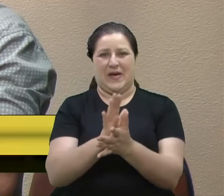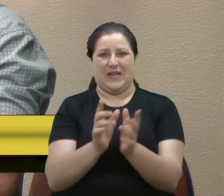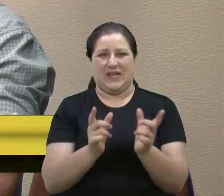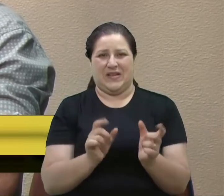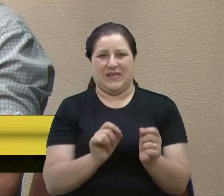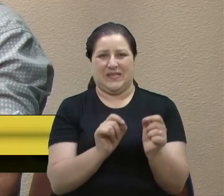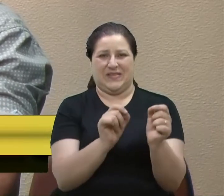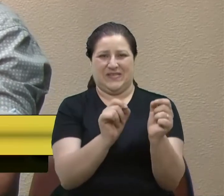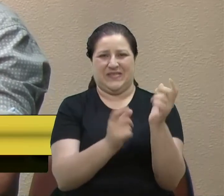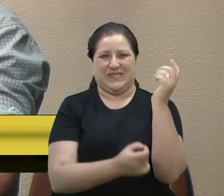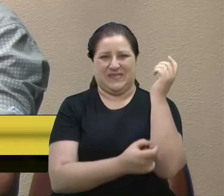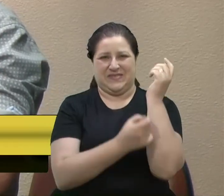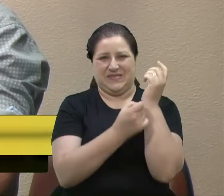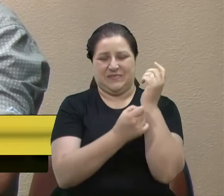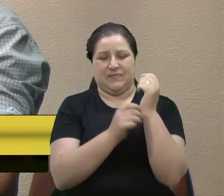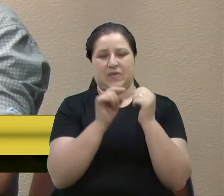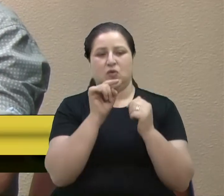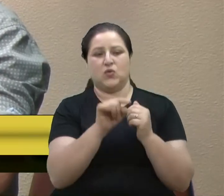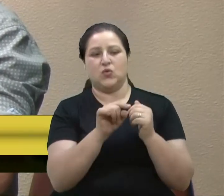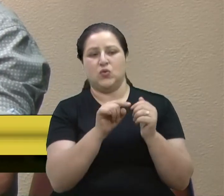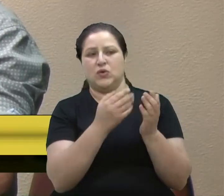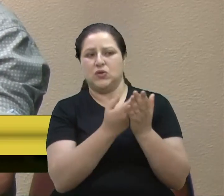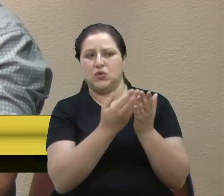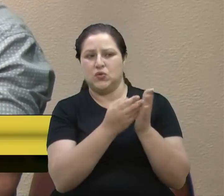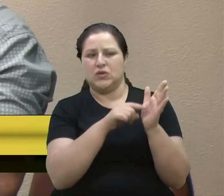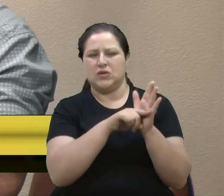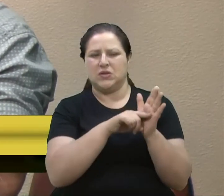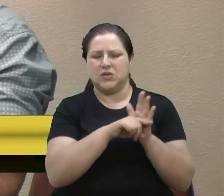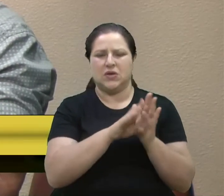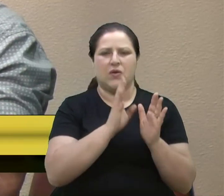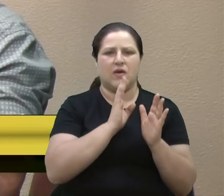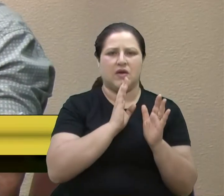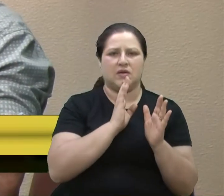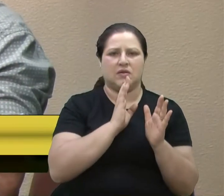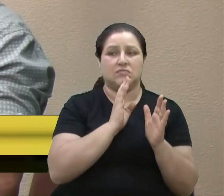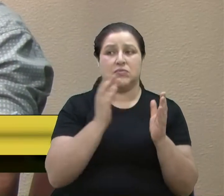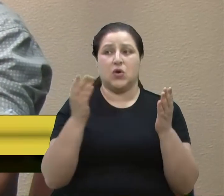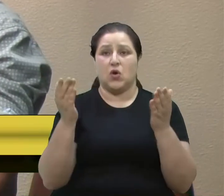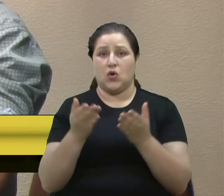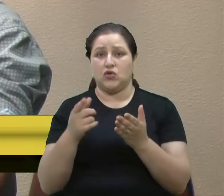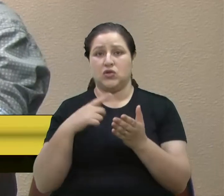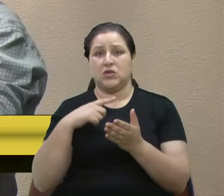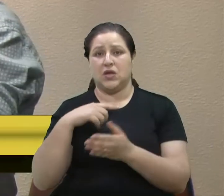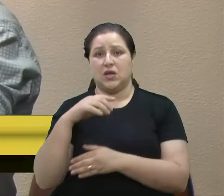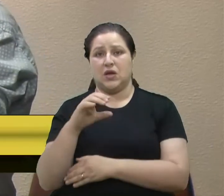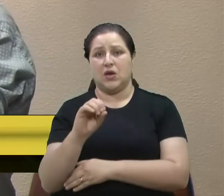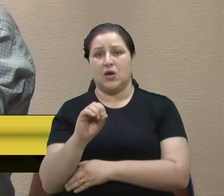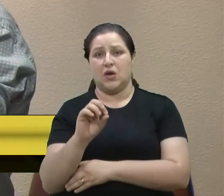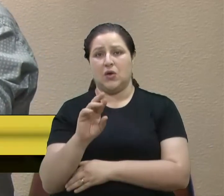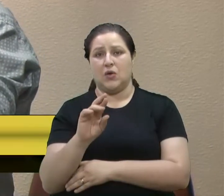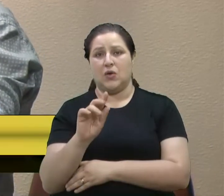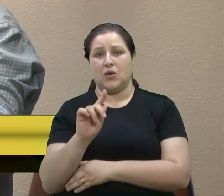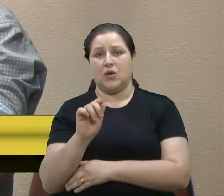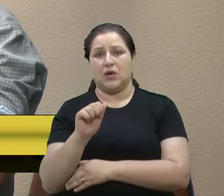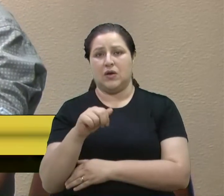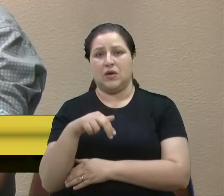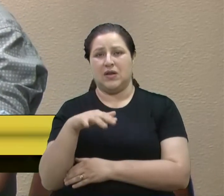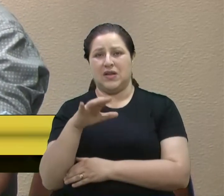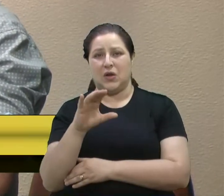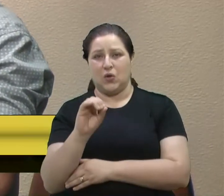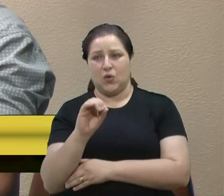se existe algum outro caminho. O orgânico está vindo bem, mas é consumido quanto ainda do orgânico? Muito pouco.